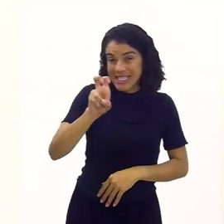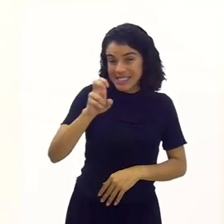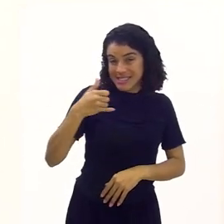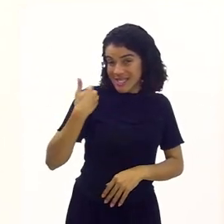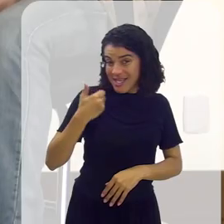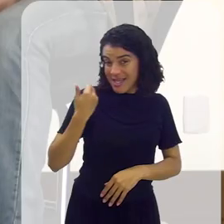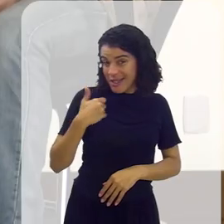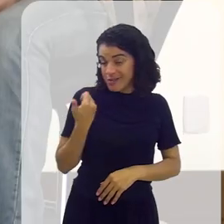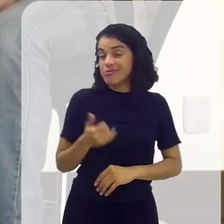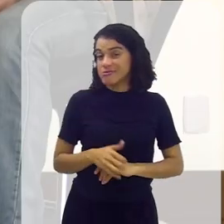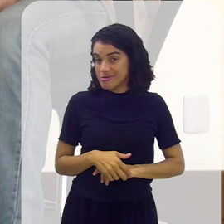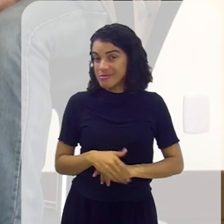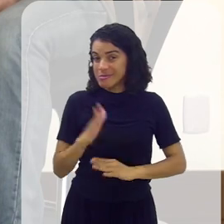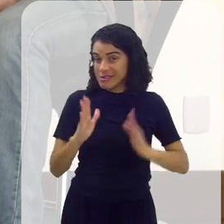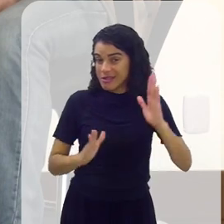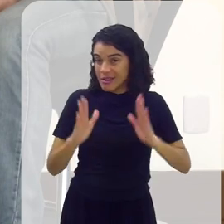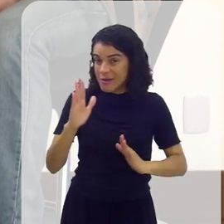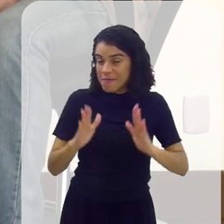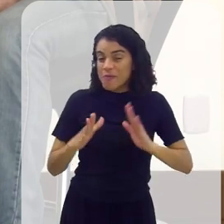anos,